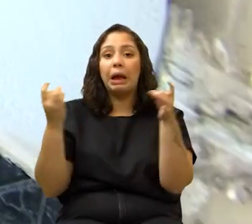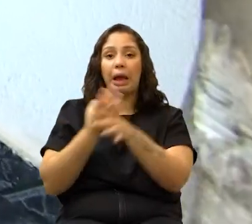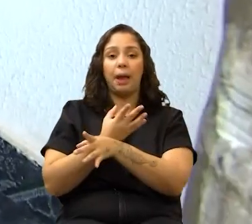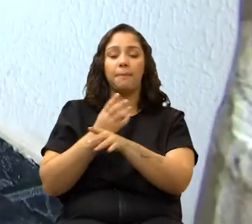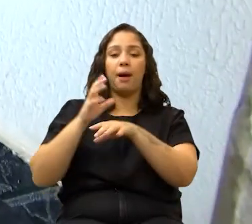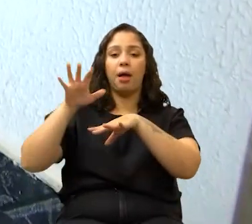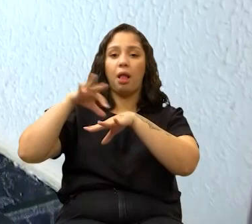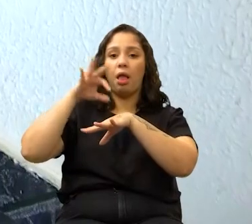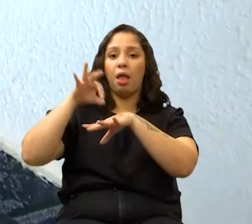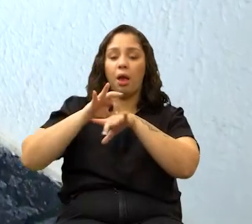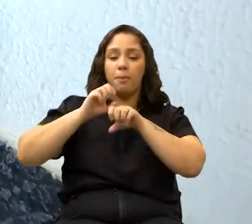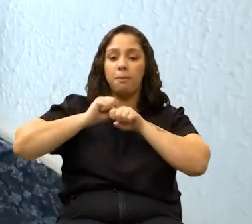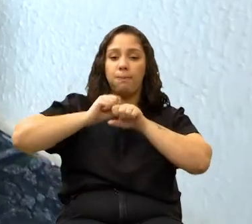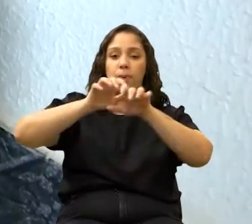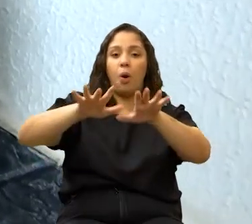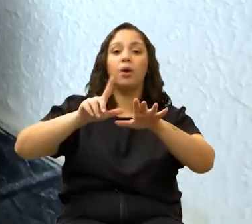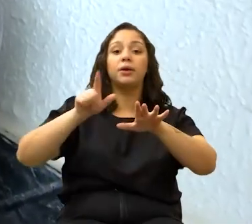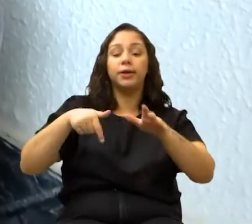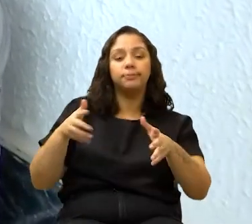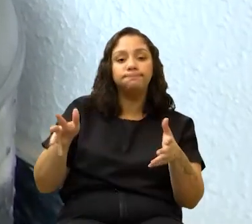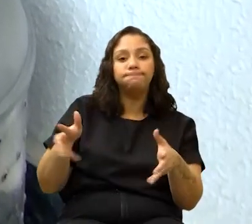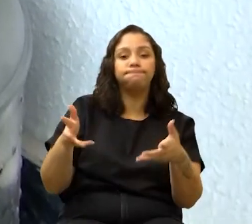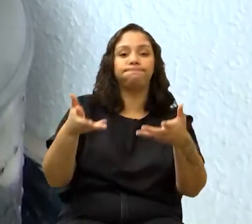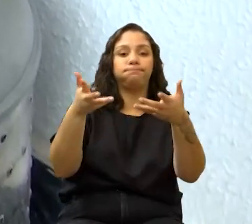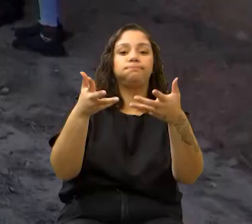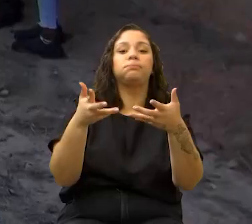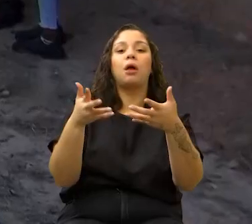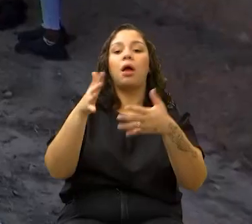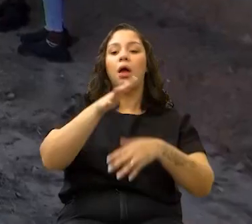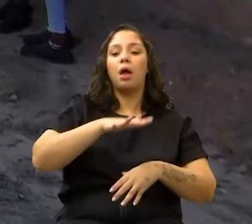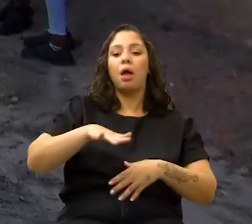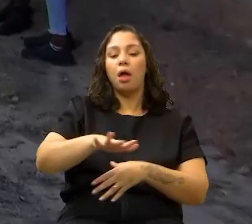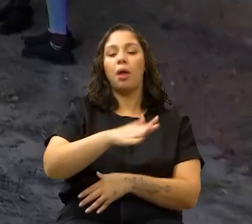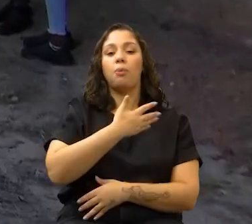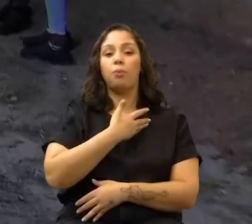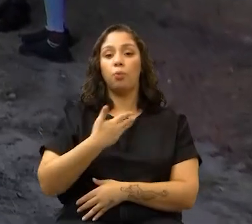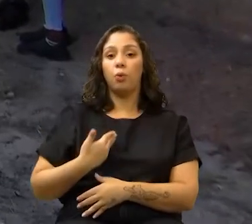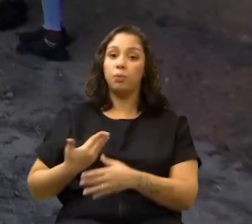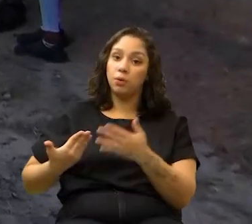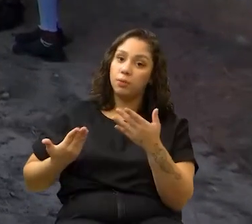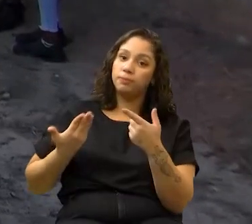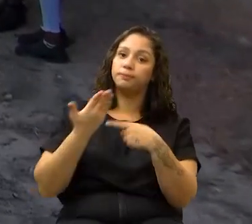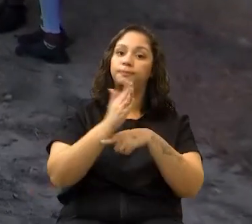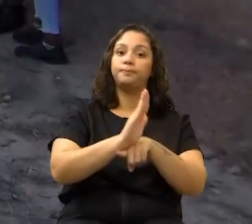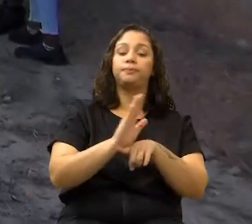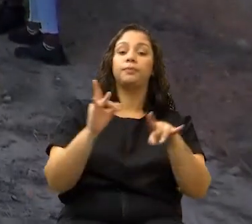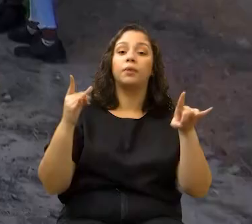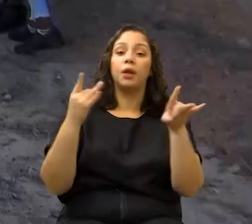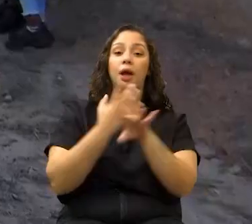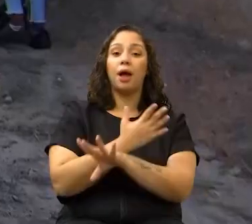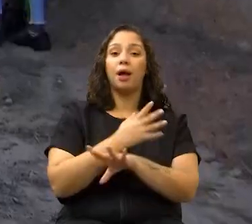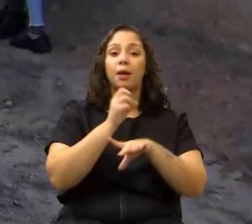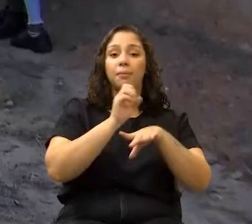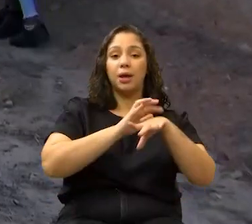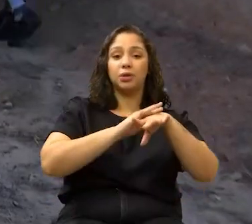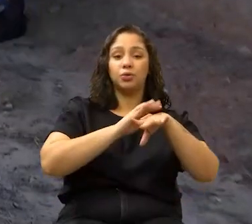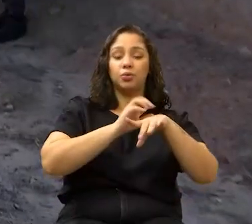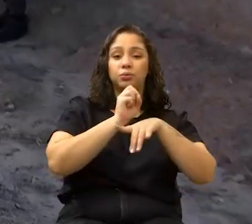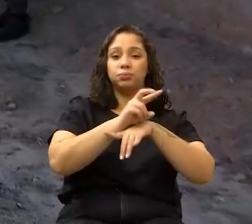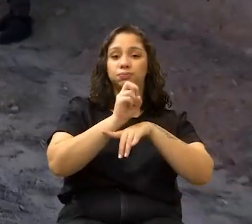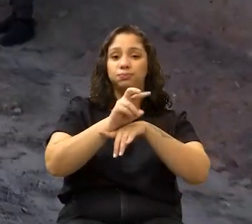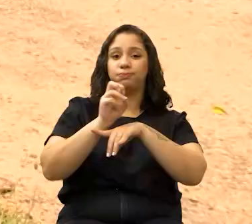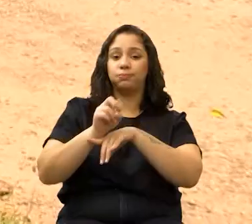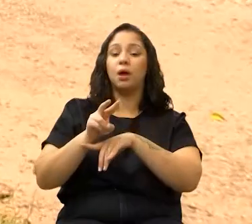como combater o transmissor, com o objetivo de criar o engajamento dos órgãos públicos para contribuírem no combate das